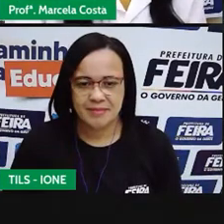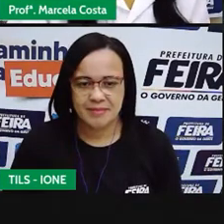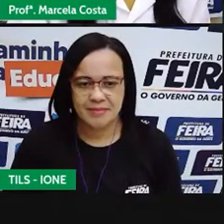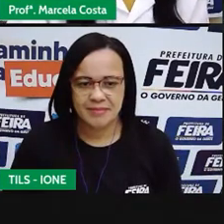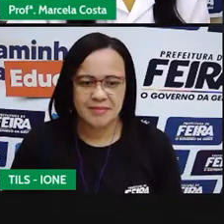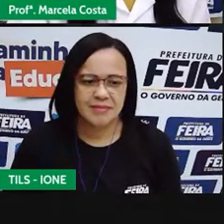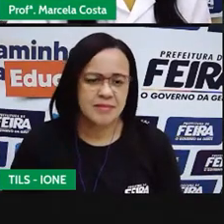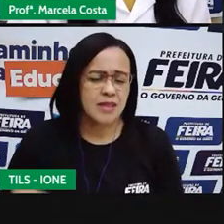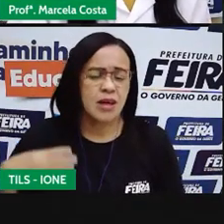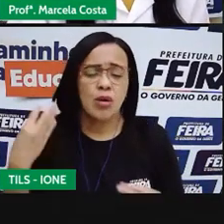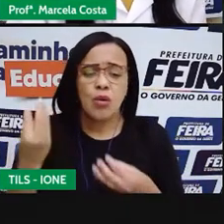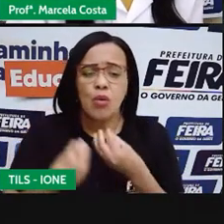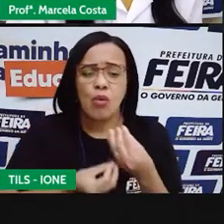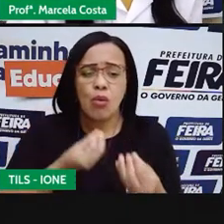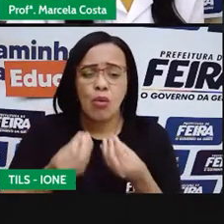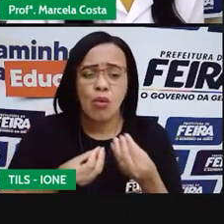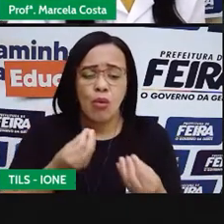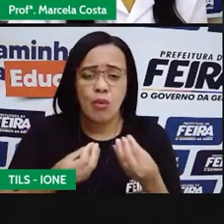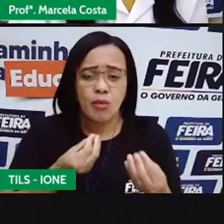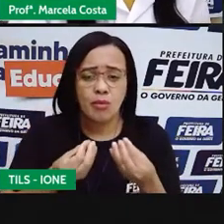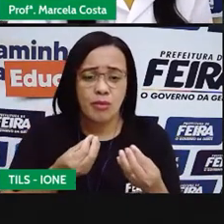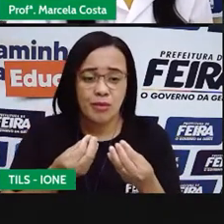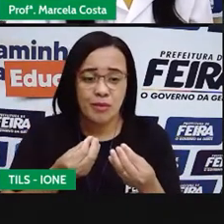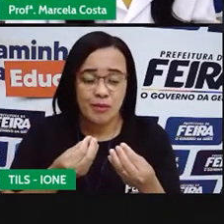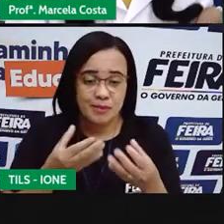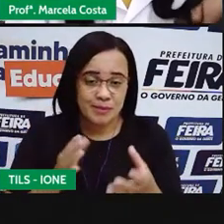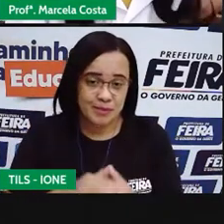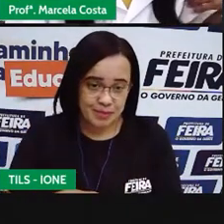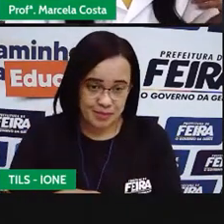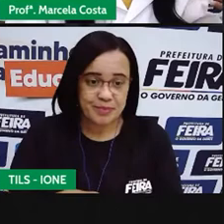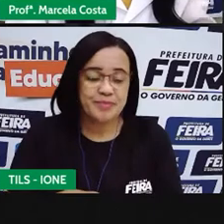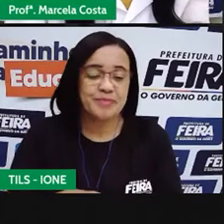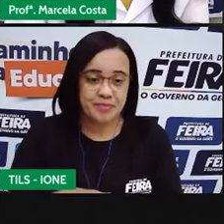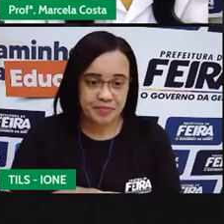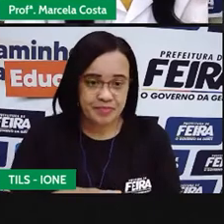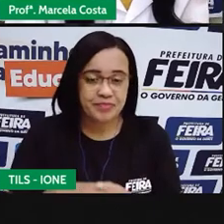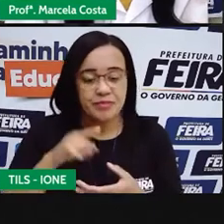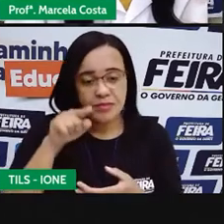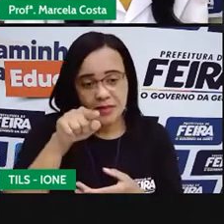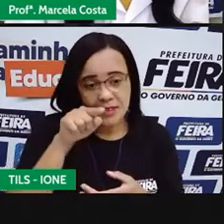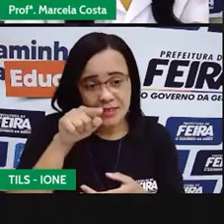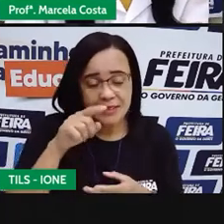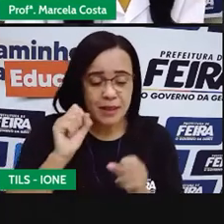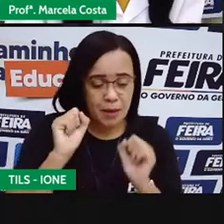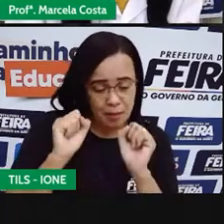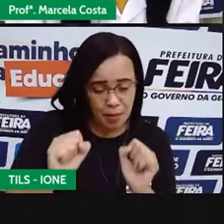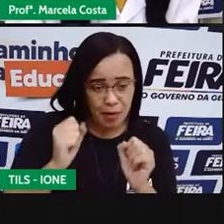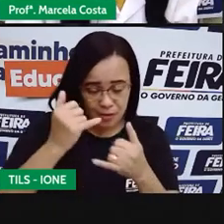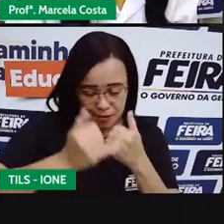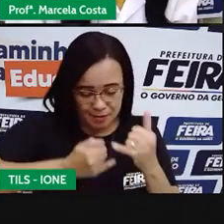Agora nós vamos ver como é que você pode brincar de pescaria.